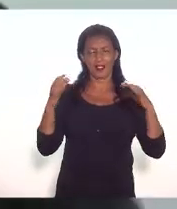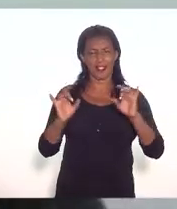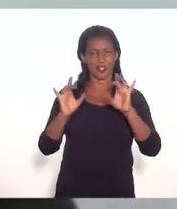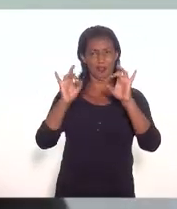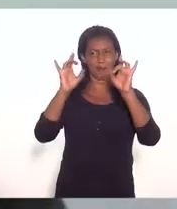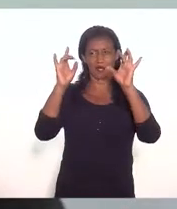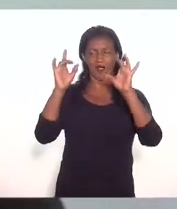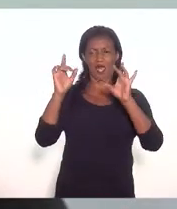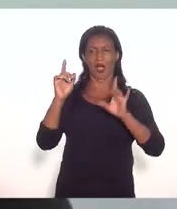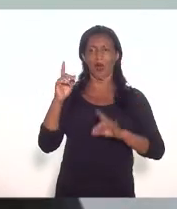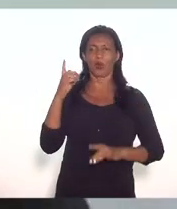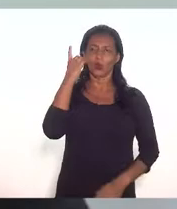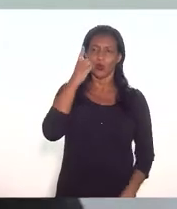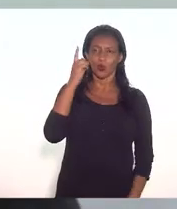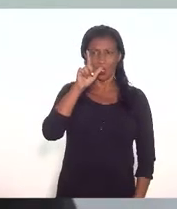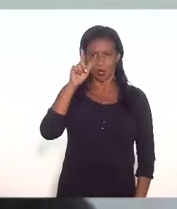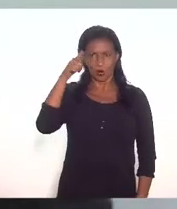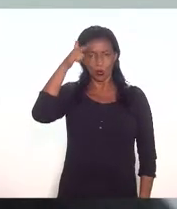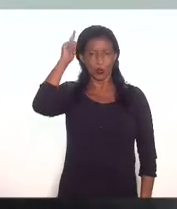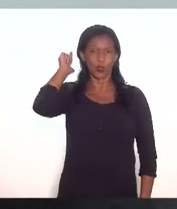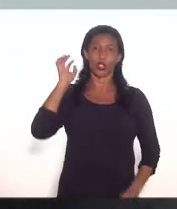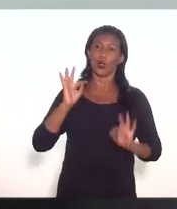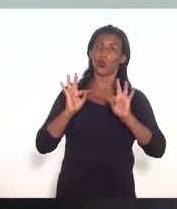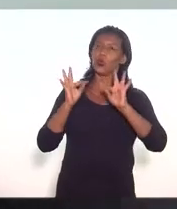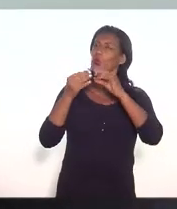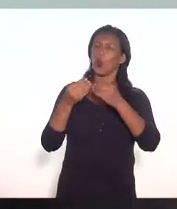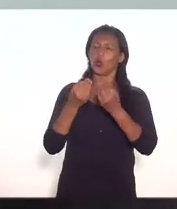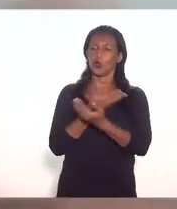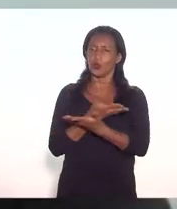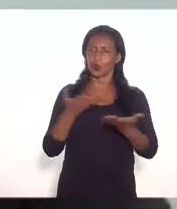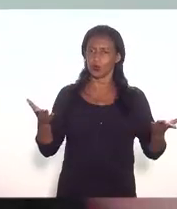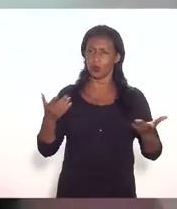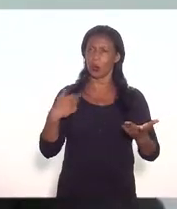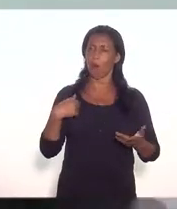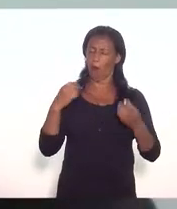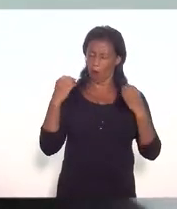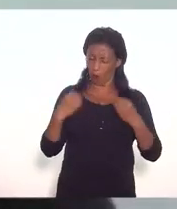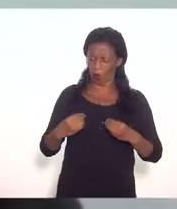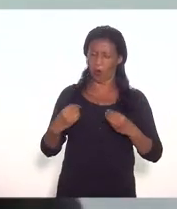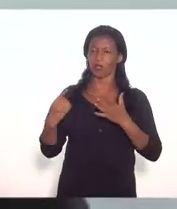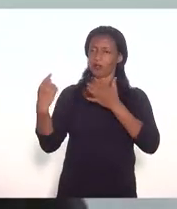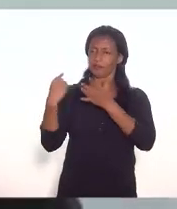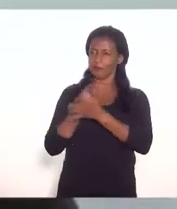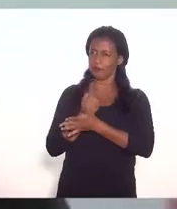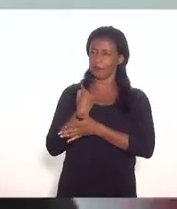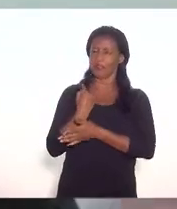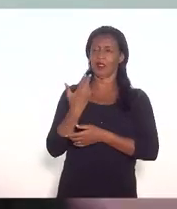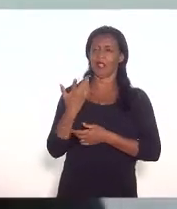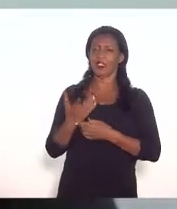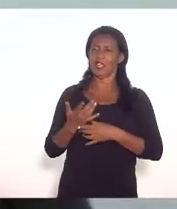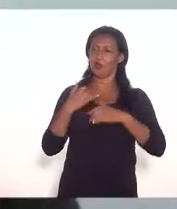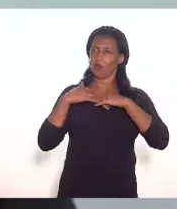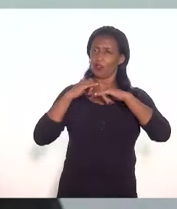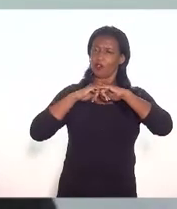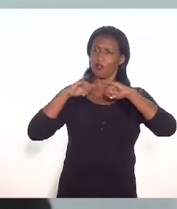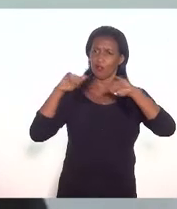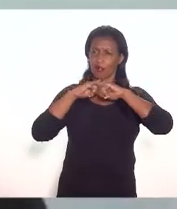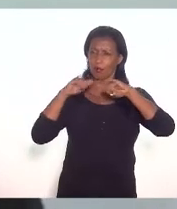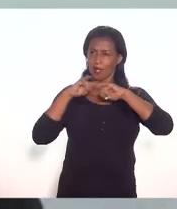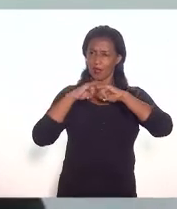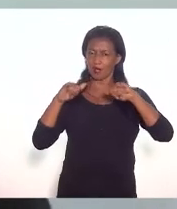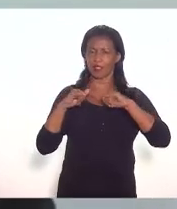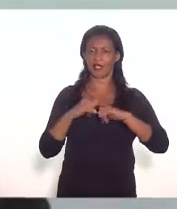deputado Ospaula todos contem comigo e eu vou dando notícia né vamos acho que irmanar mais nessa